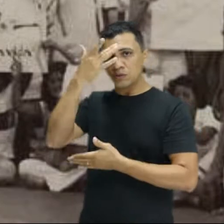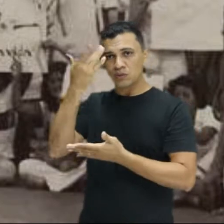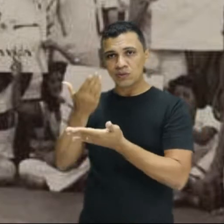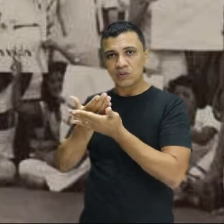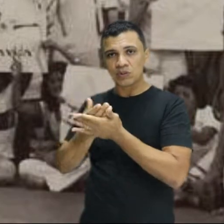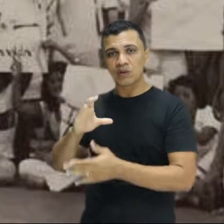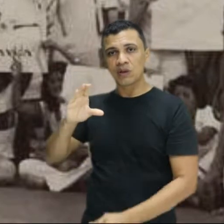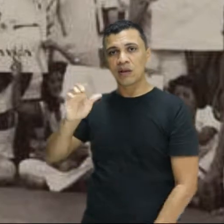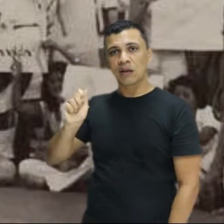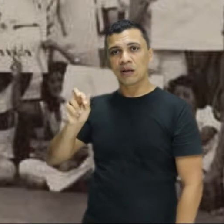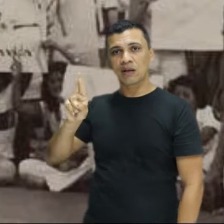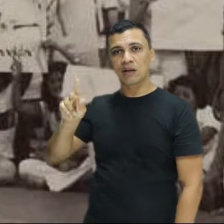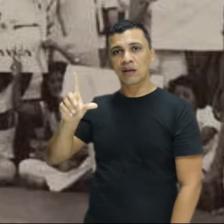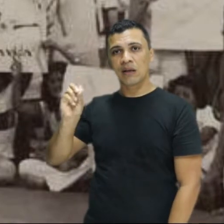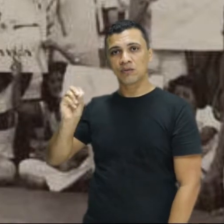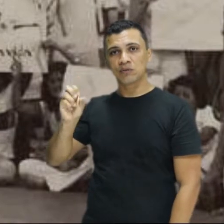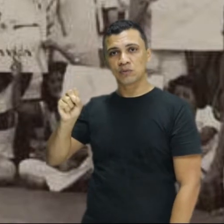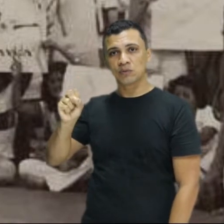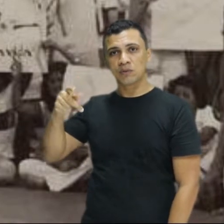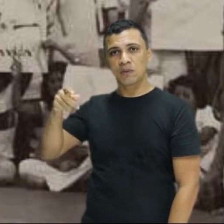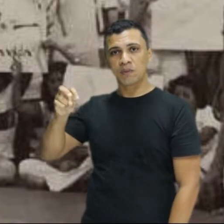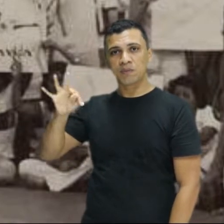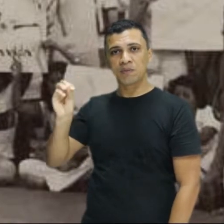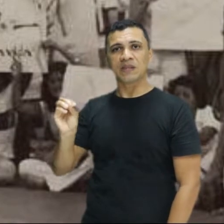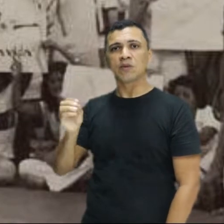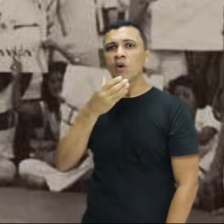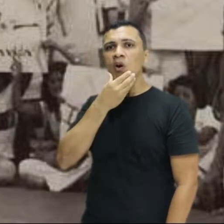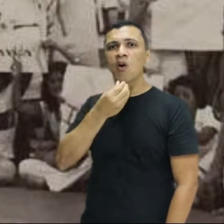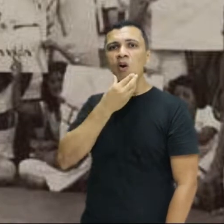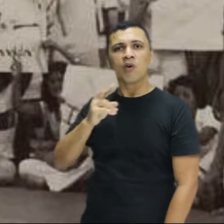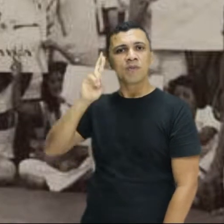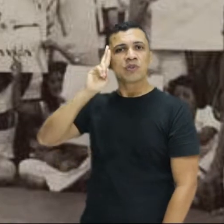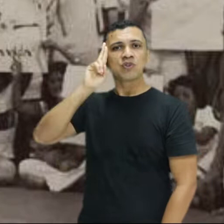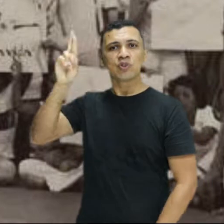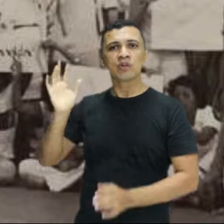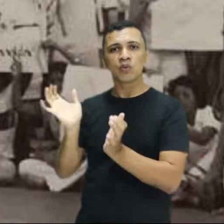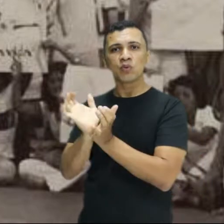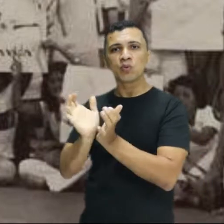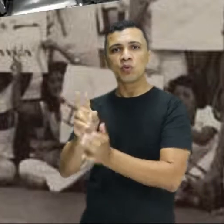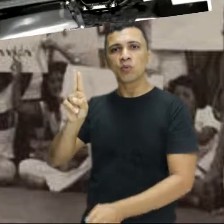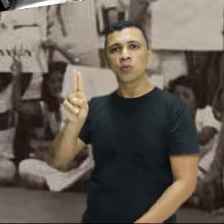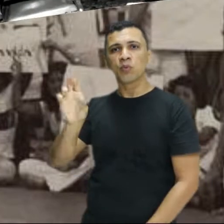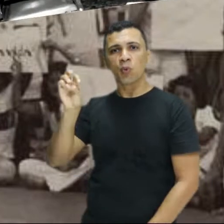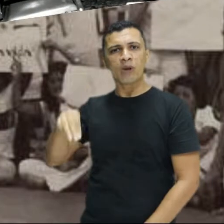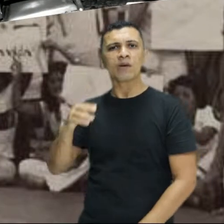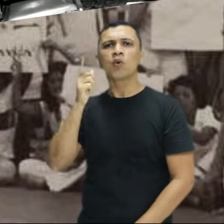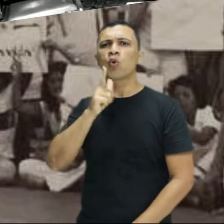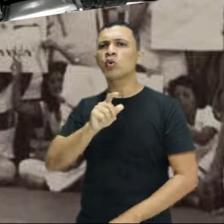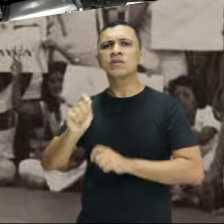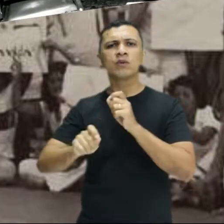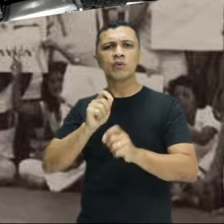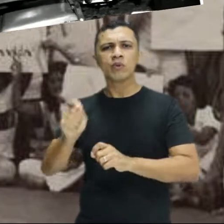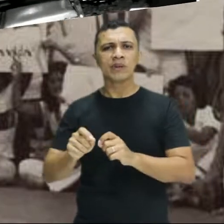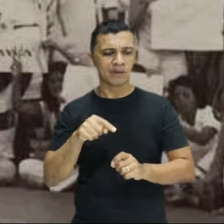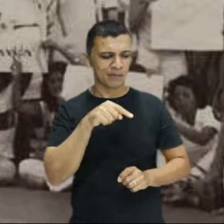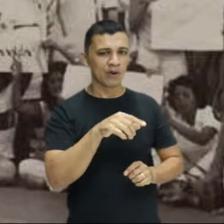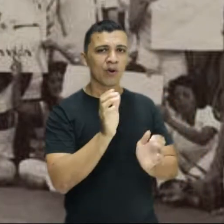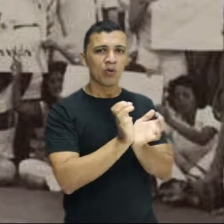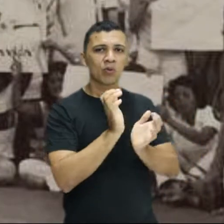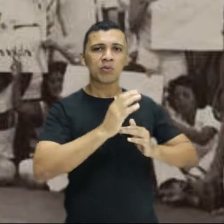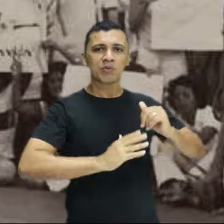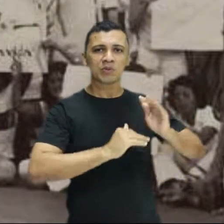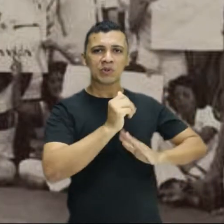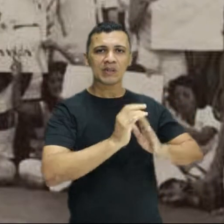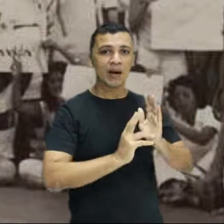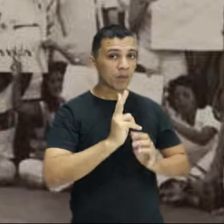diretor da União dos Estudantes Maranhenses, chamada de UEM, conseguiu, junto aos barbeiros e engraxates da cidade, um